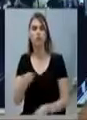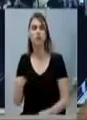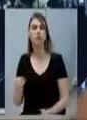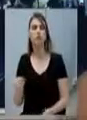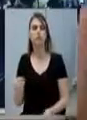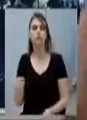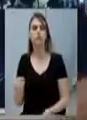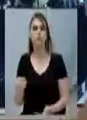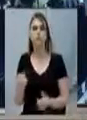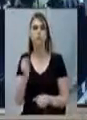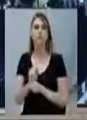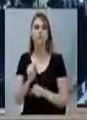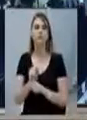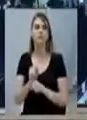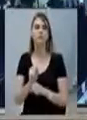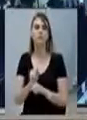Estão aí esperando.